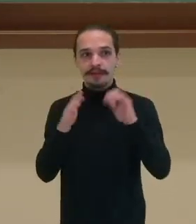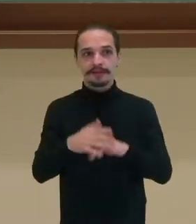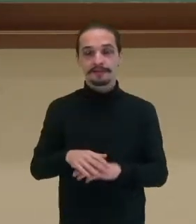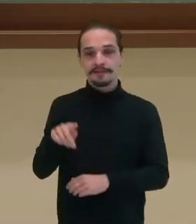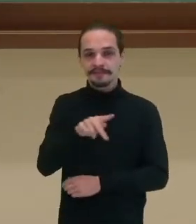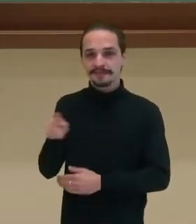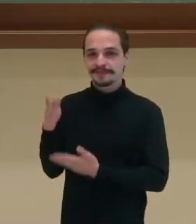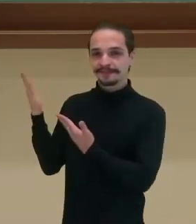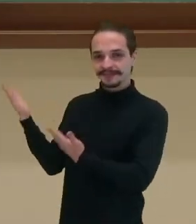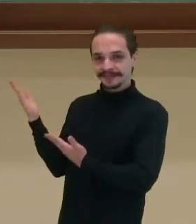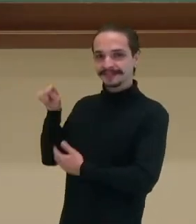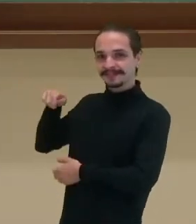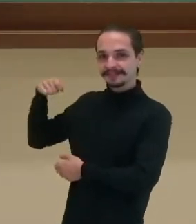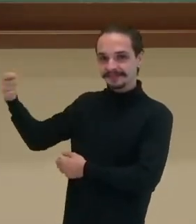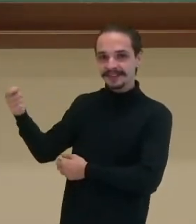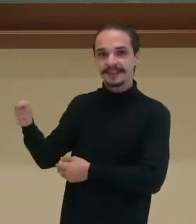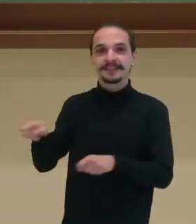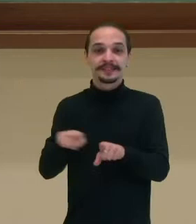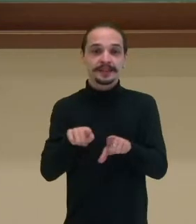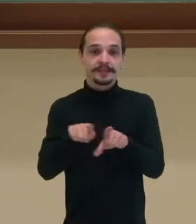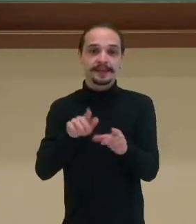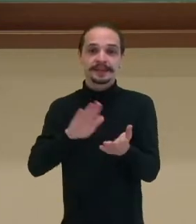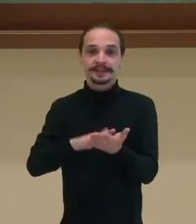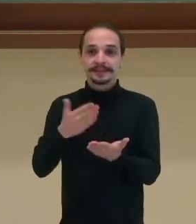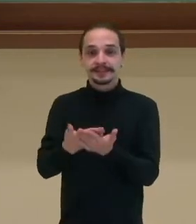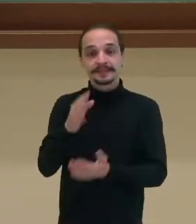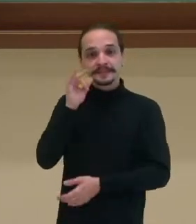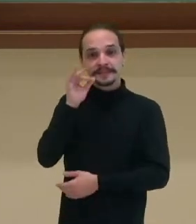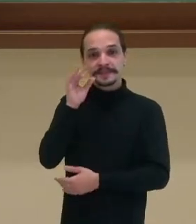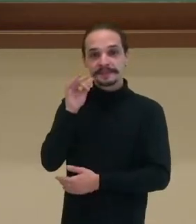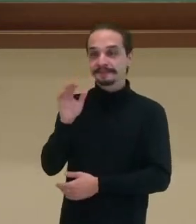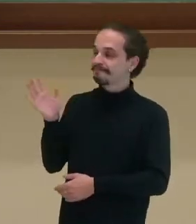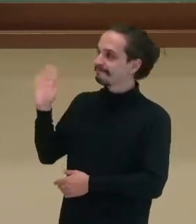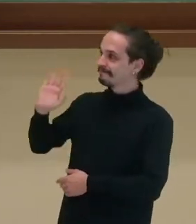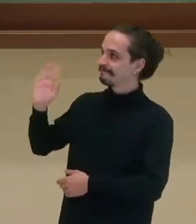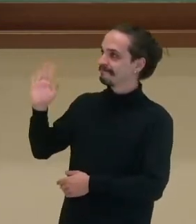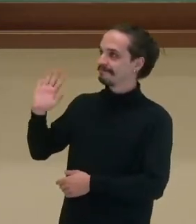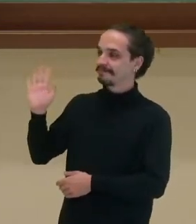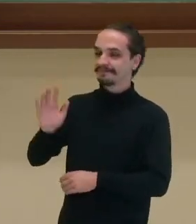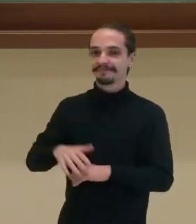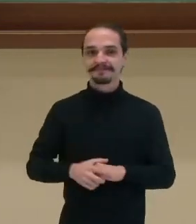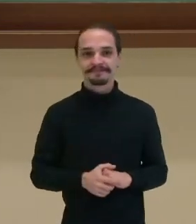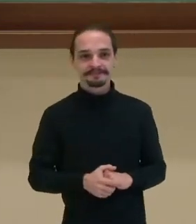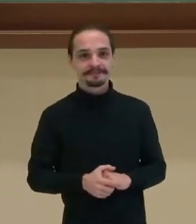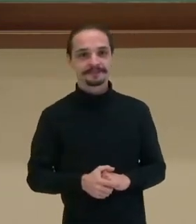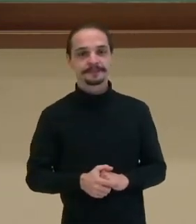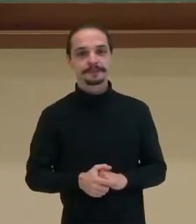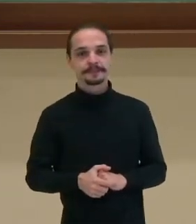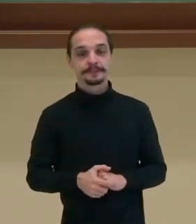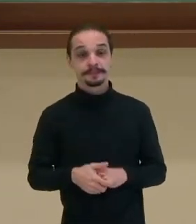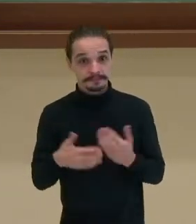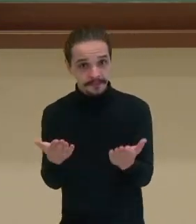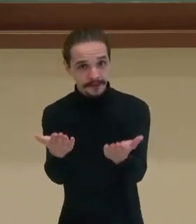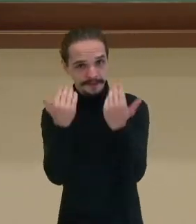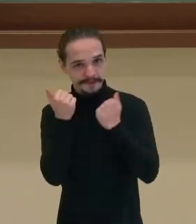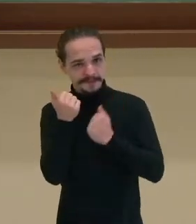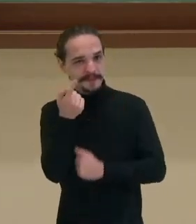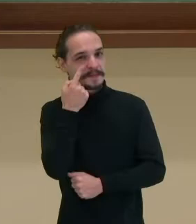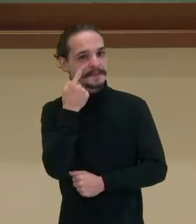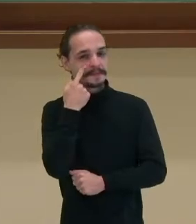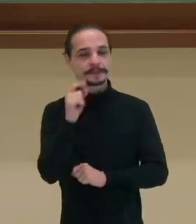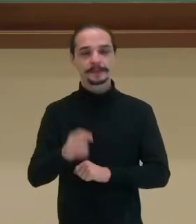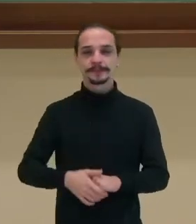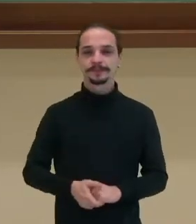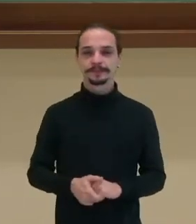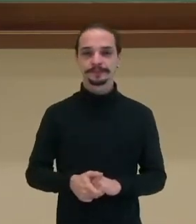Professor Itineia, aqui com vocês, e o nosso intérprete, Felipe, aqui com a gente. Oi, Felipe! Vamos juntos? Então,